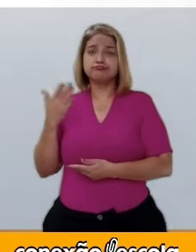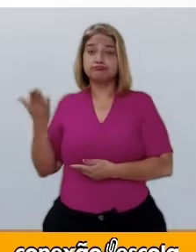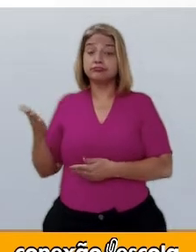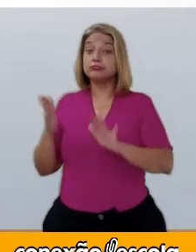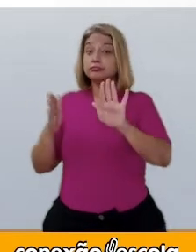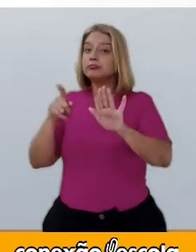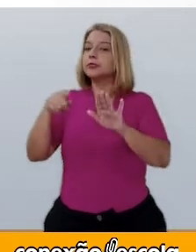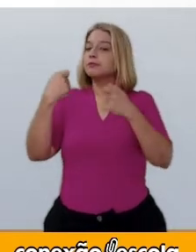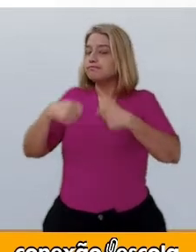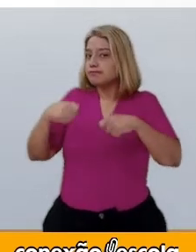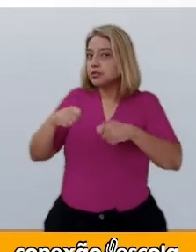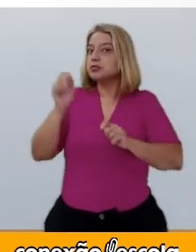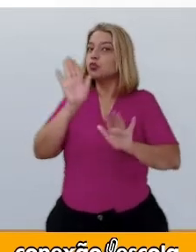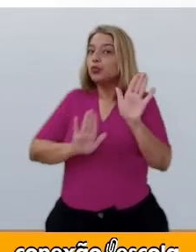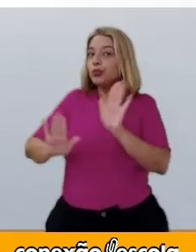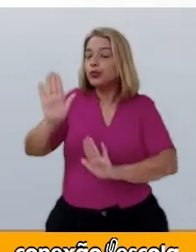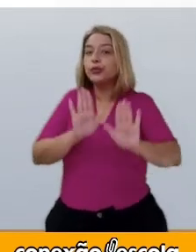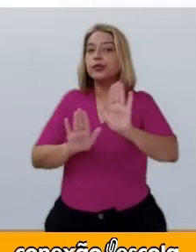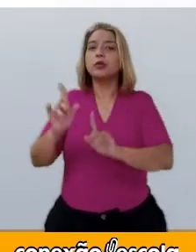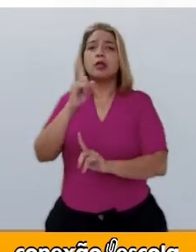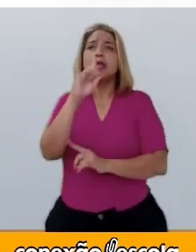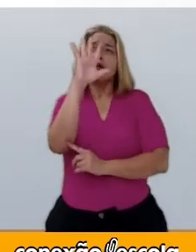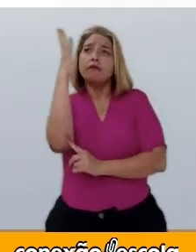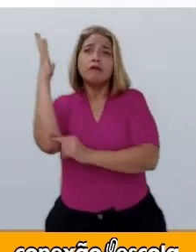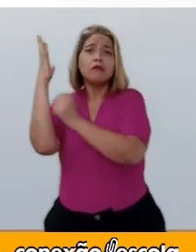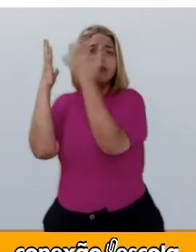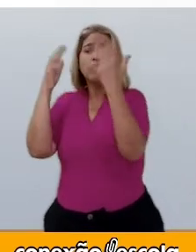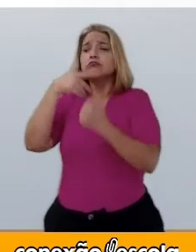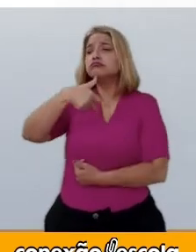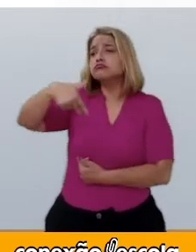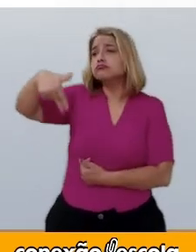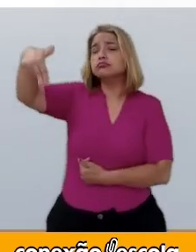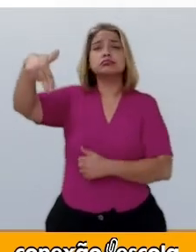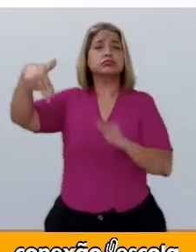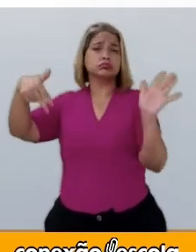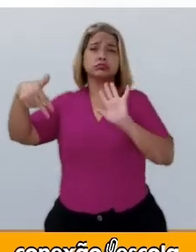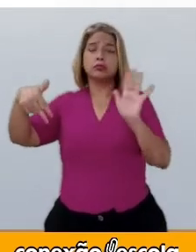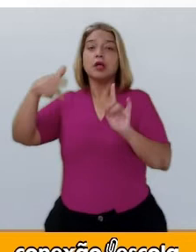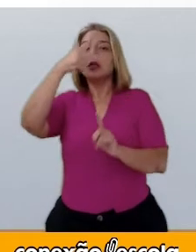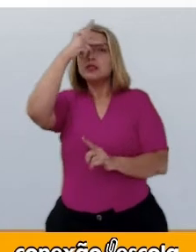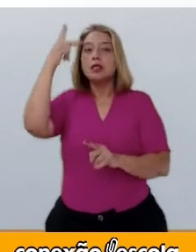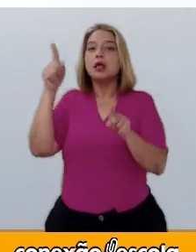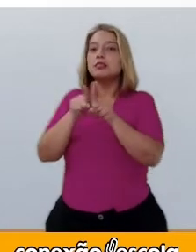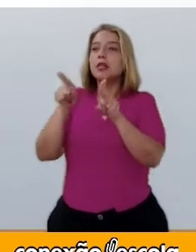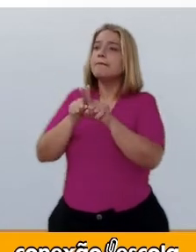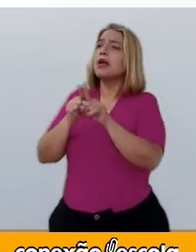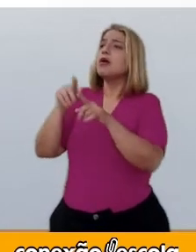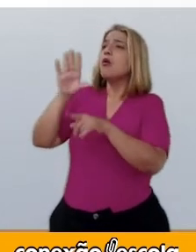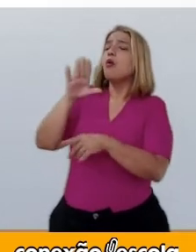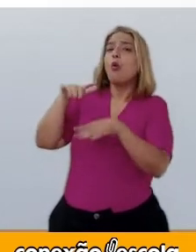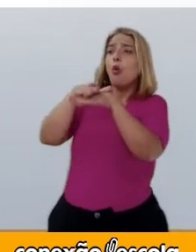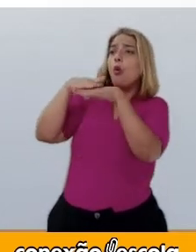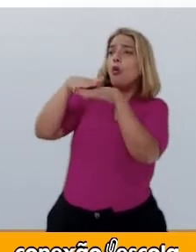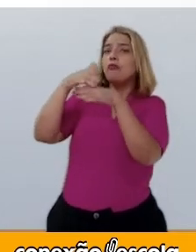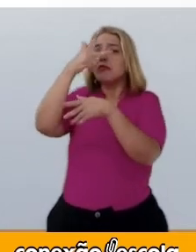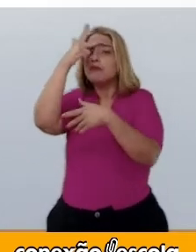cuidado, não vá pela floresta, nem converse com desconhecidos.